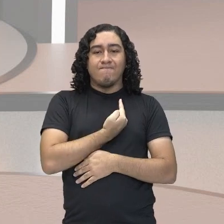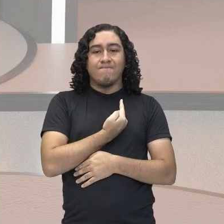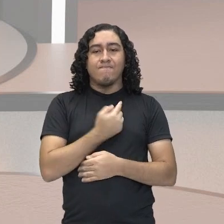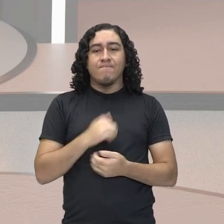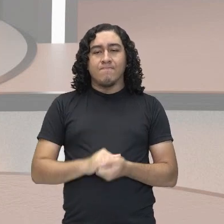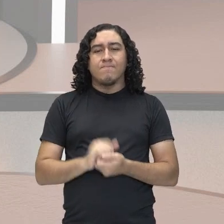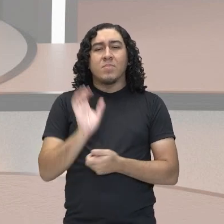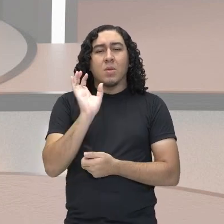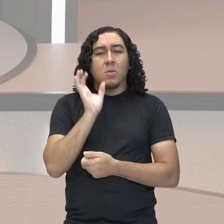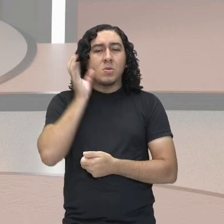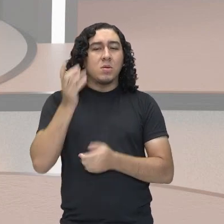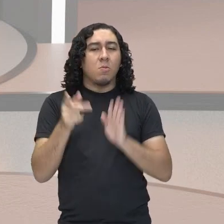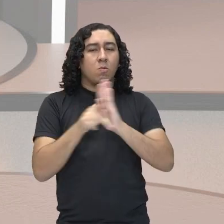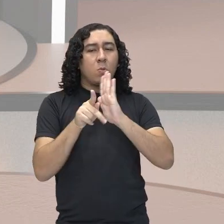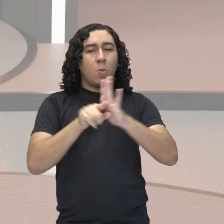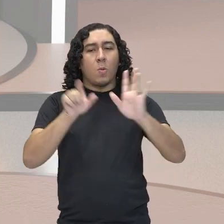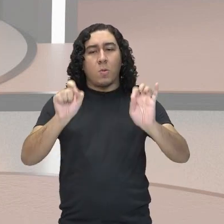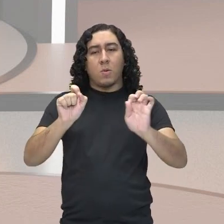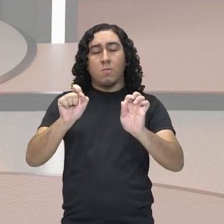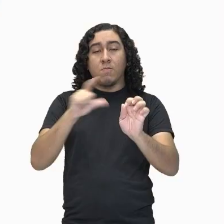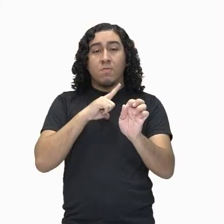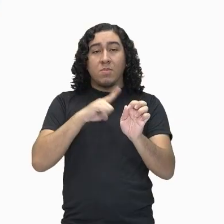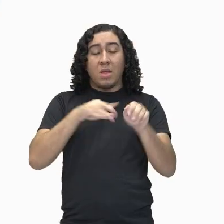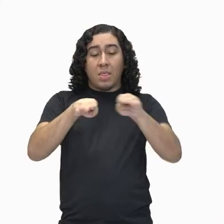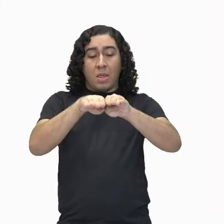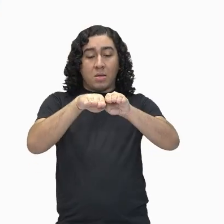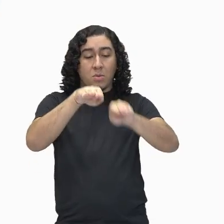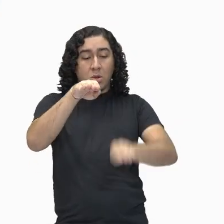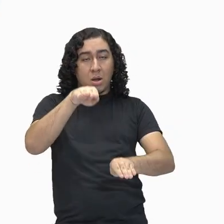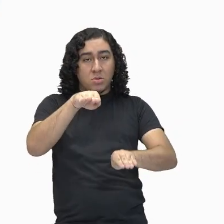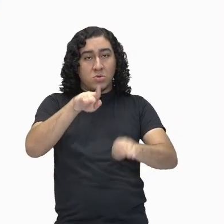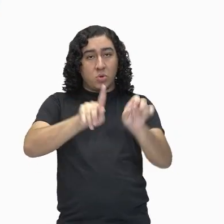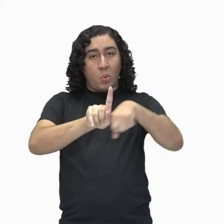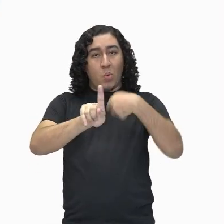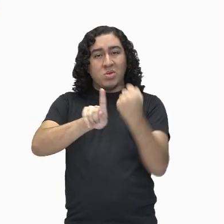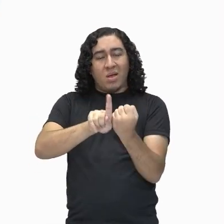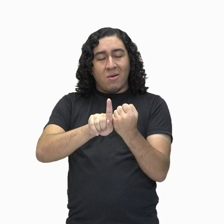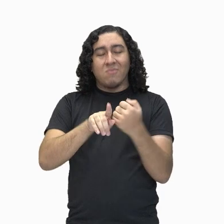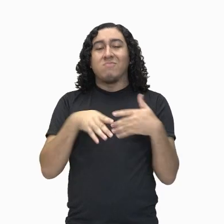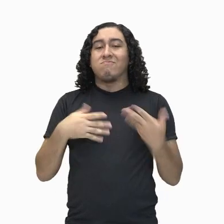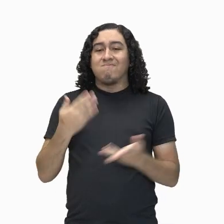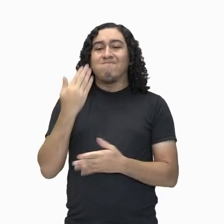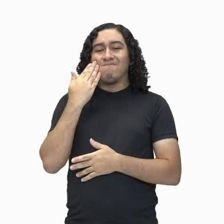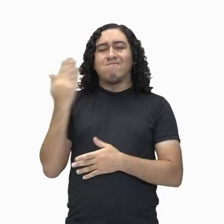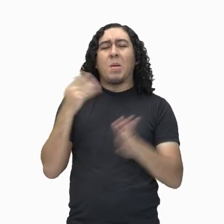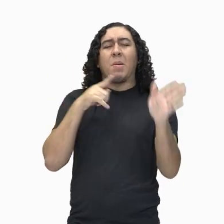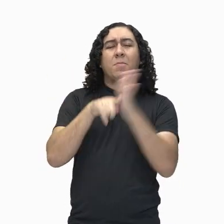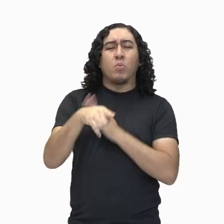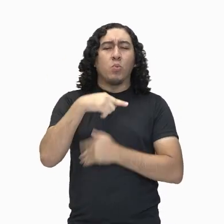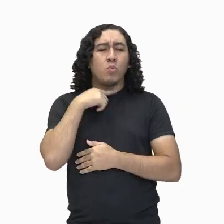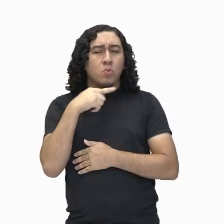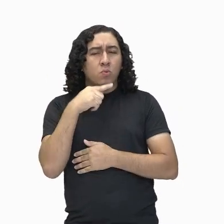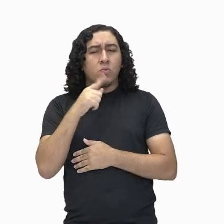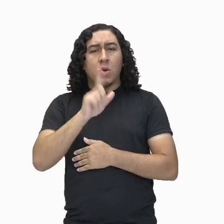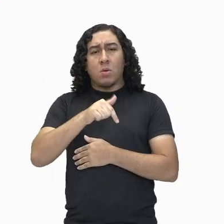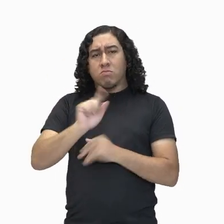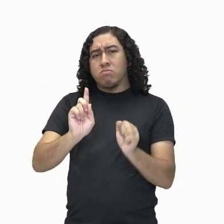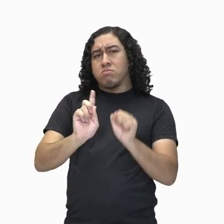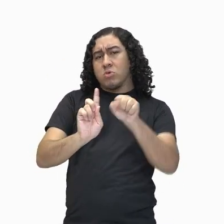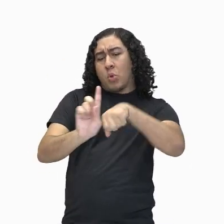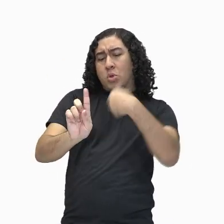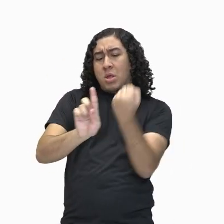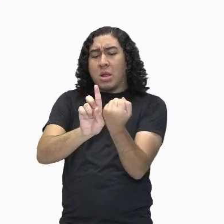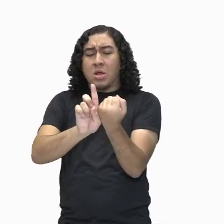Acontece, que é a desigualdade social. Ah, e você pode perguntar, desigualdade social?